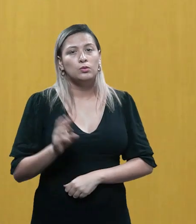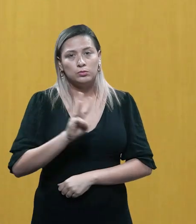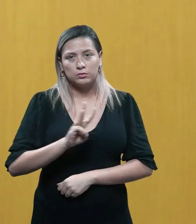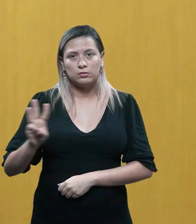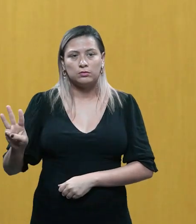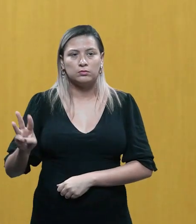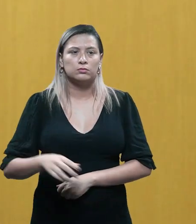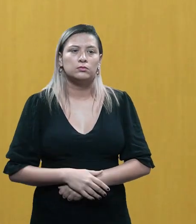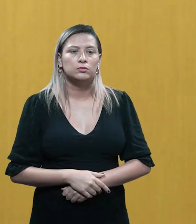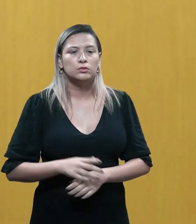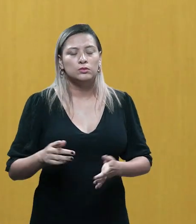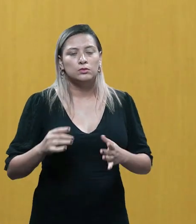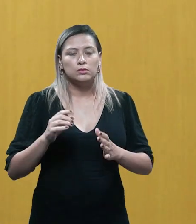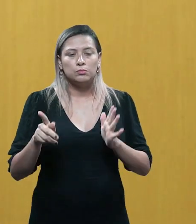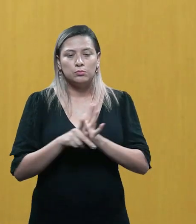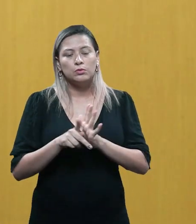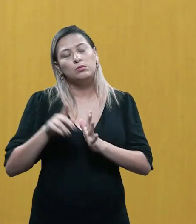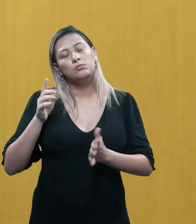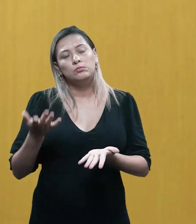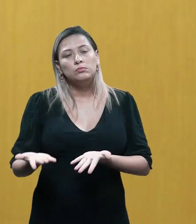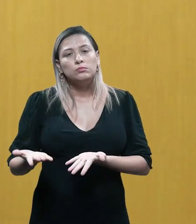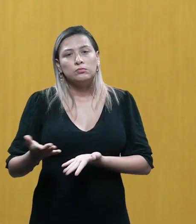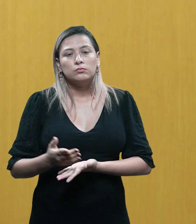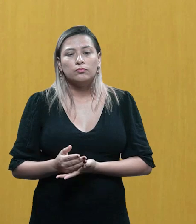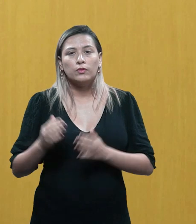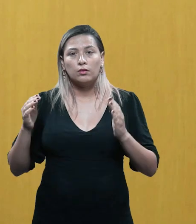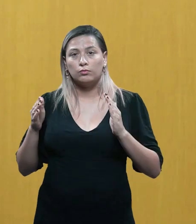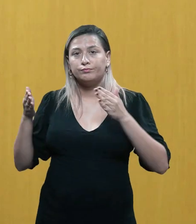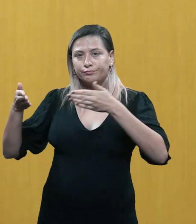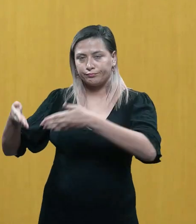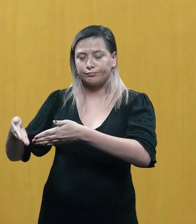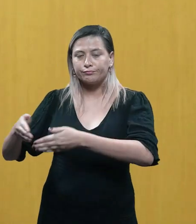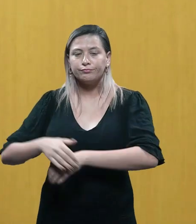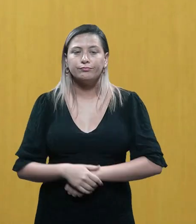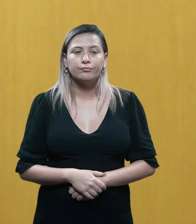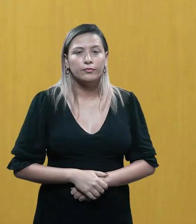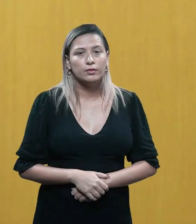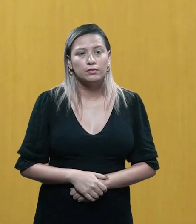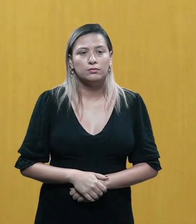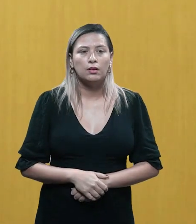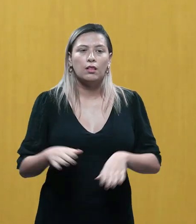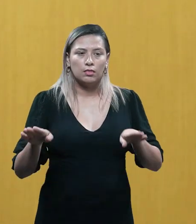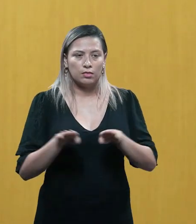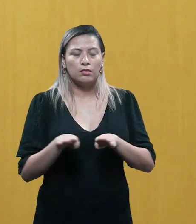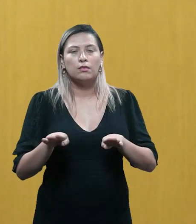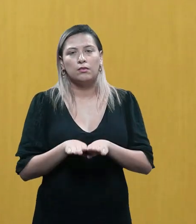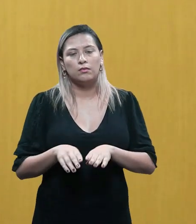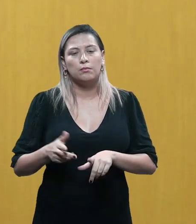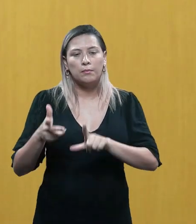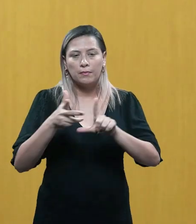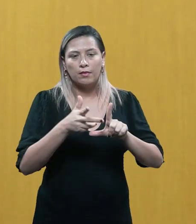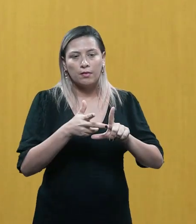E aqui, a indicação de algumas páginas da NET, que eu coloquei no nosso fórum,